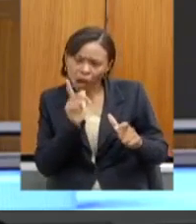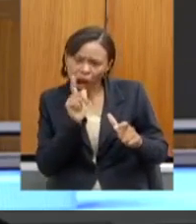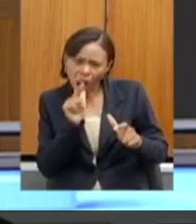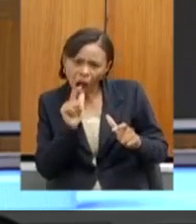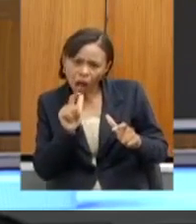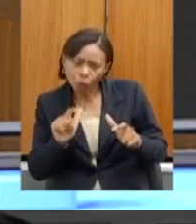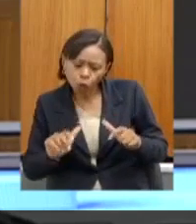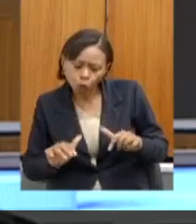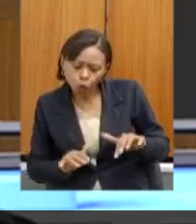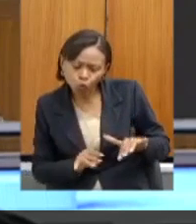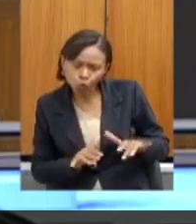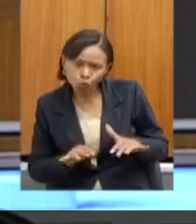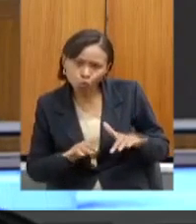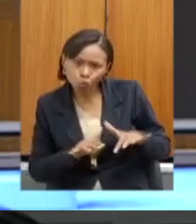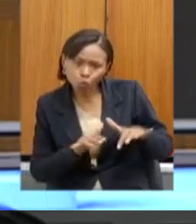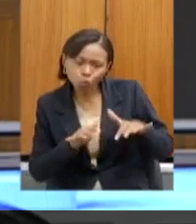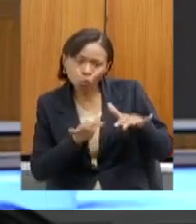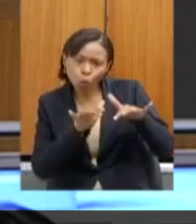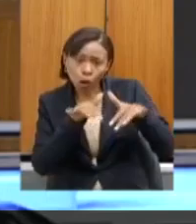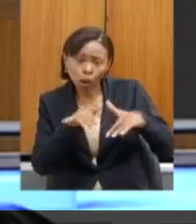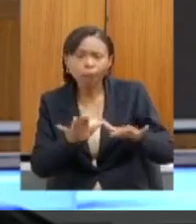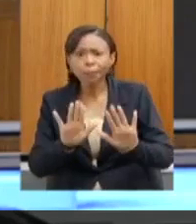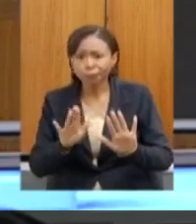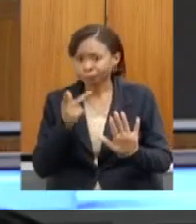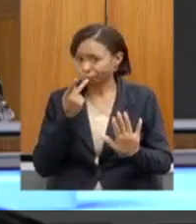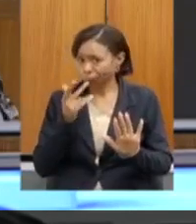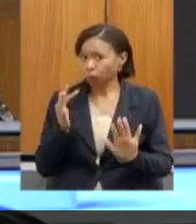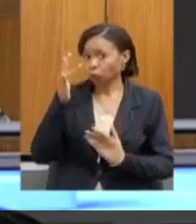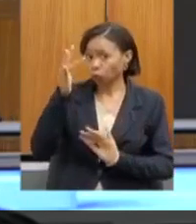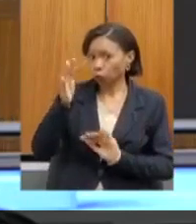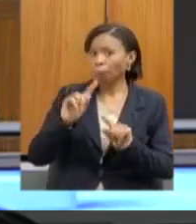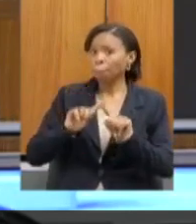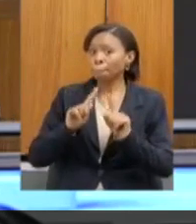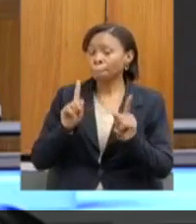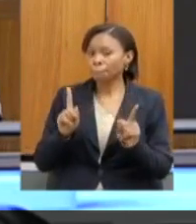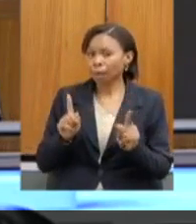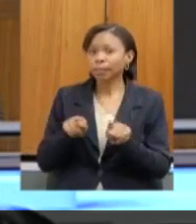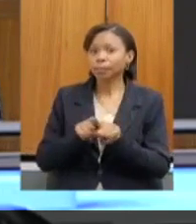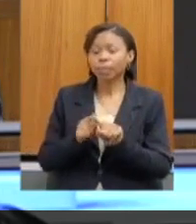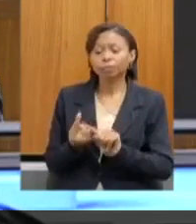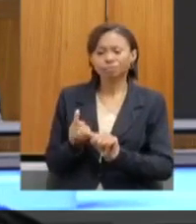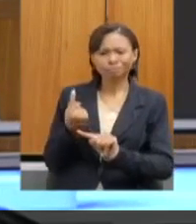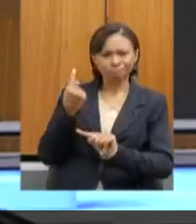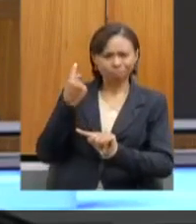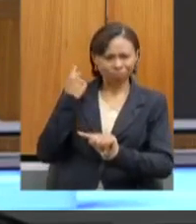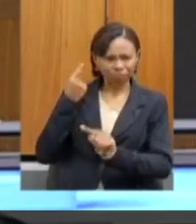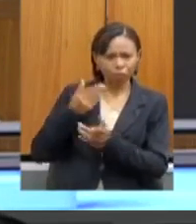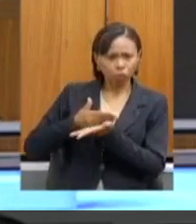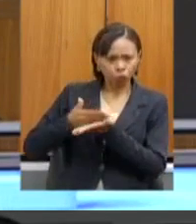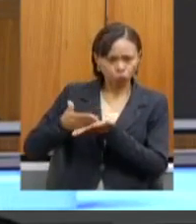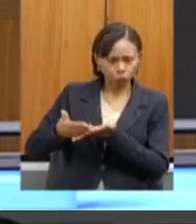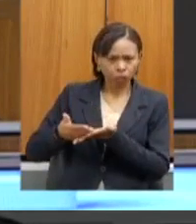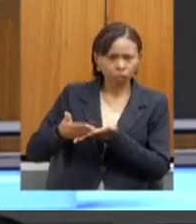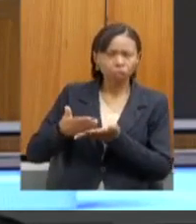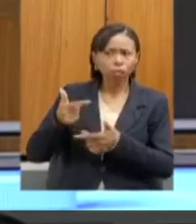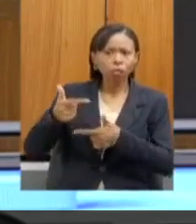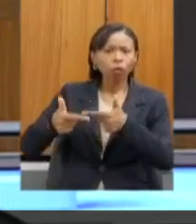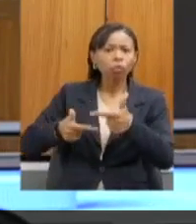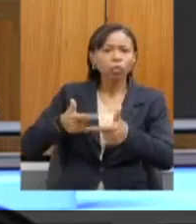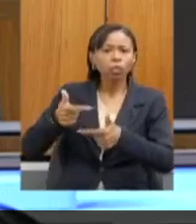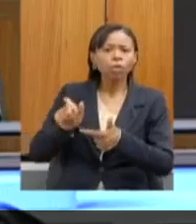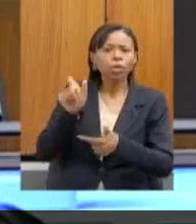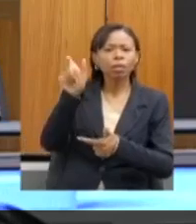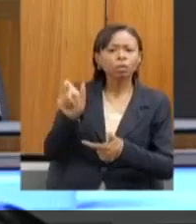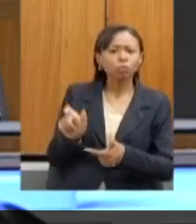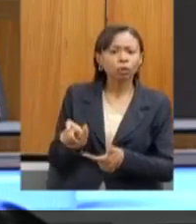vou dizer que, desde o ano passado, através de um trabalho realizado pelo meu colega Antônio